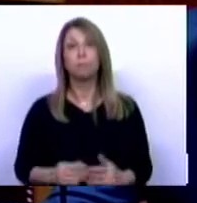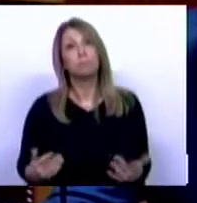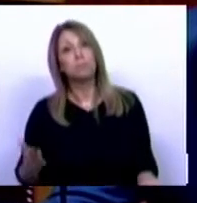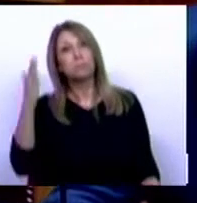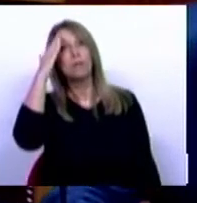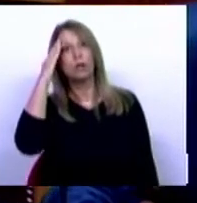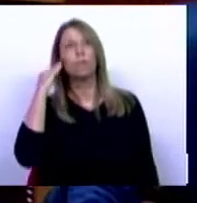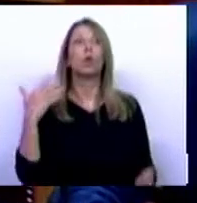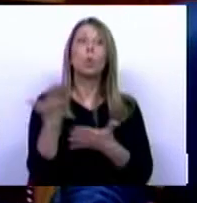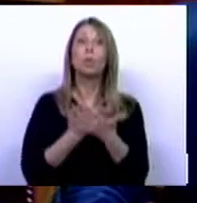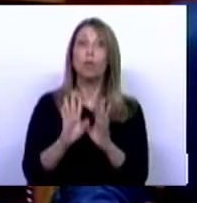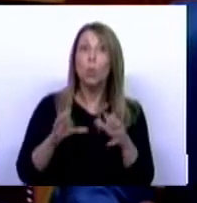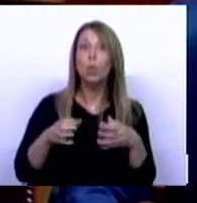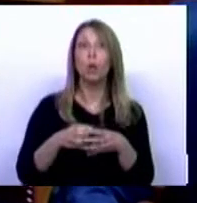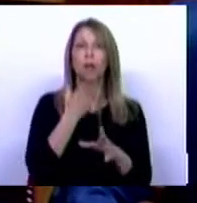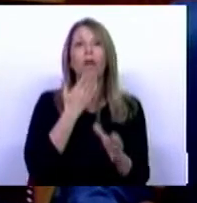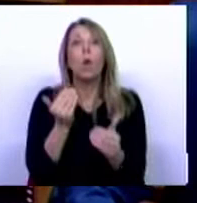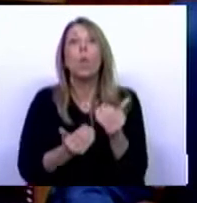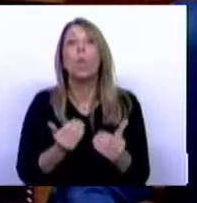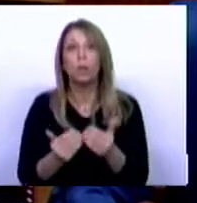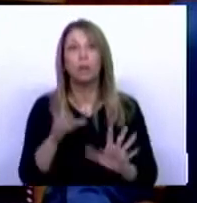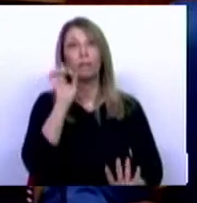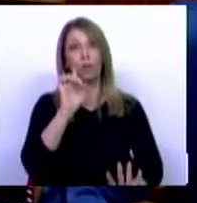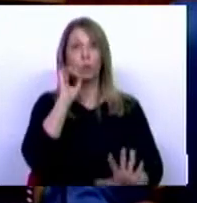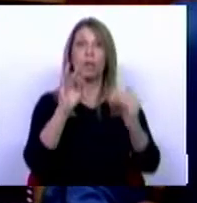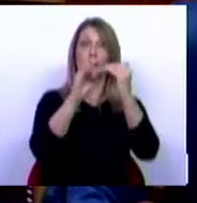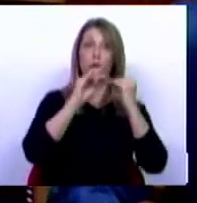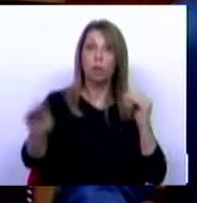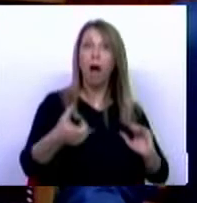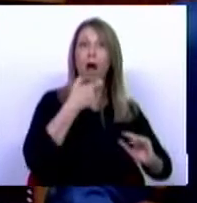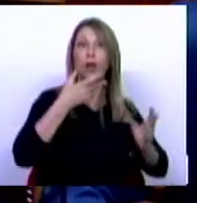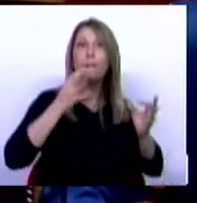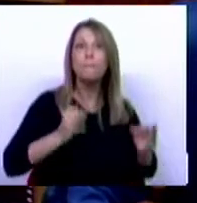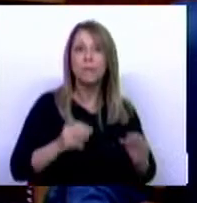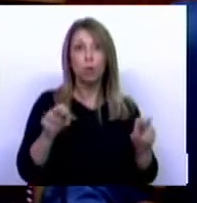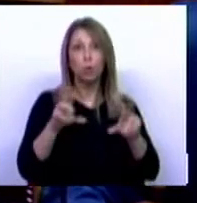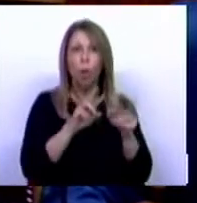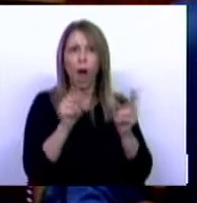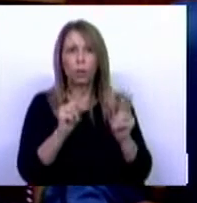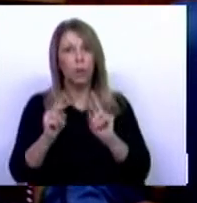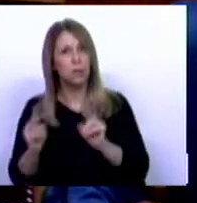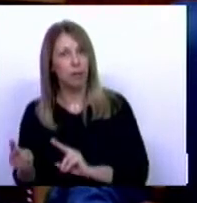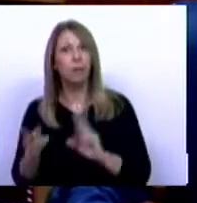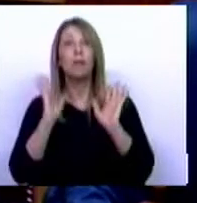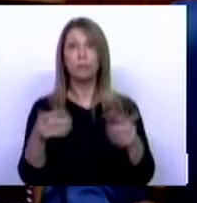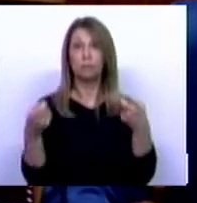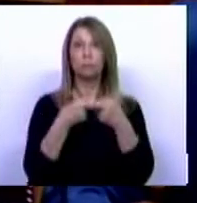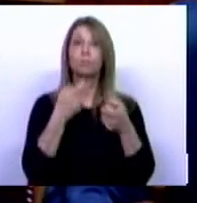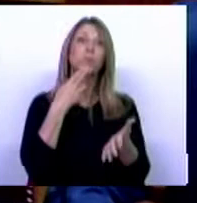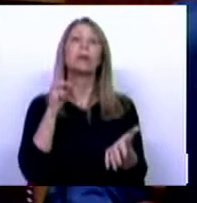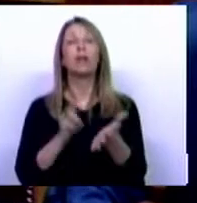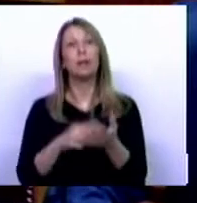Entendemos que a negociação coletiva, para ser útil e valorizada e sustentável, tem que se conseguir atualizar, tem que ser adequada à realidade e tem que ter